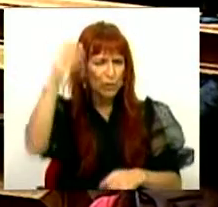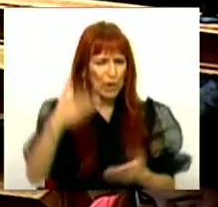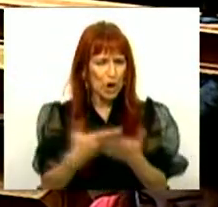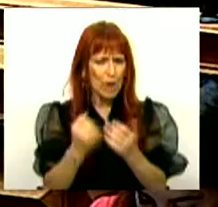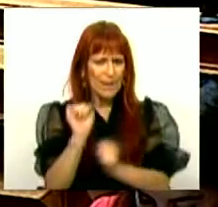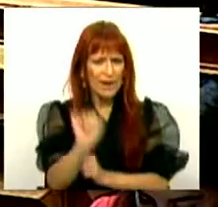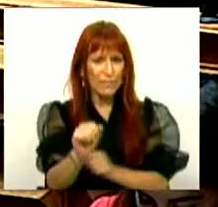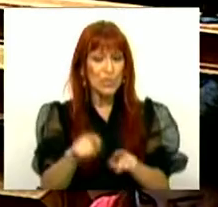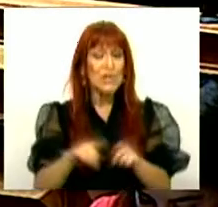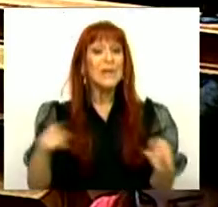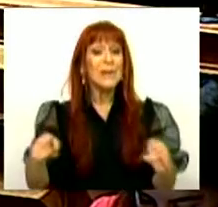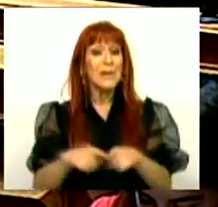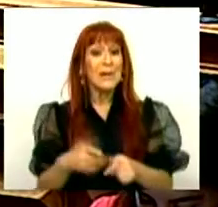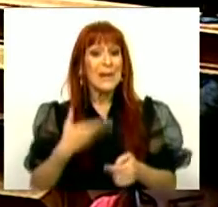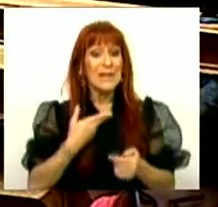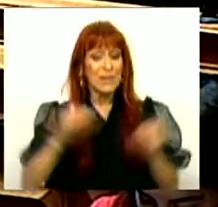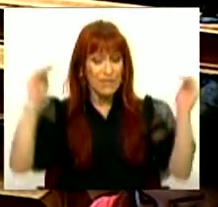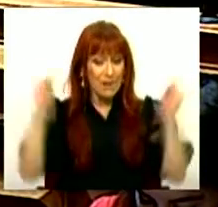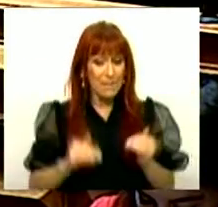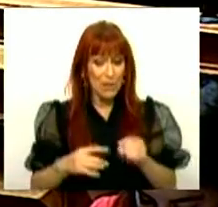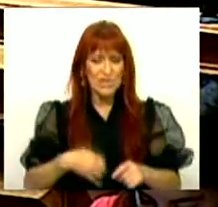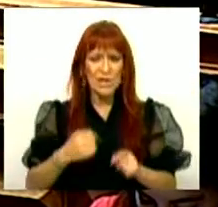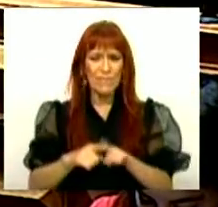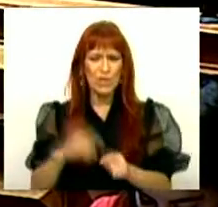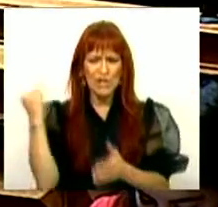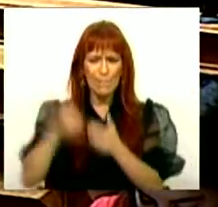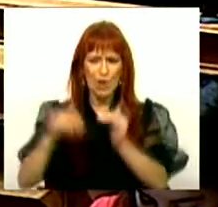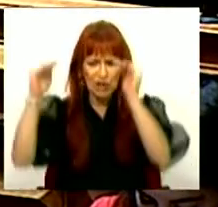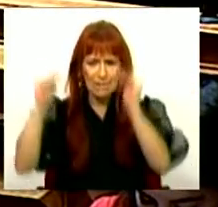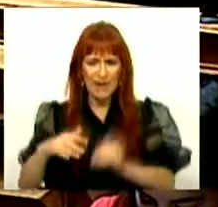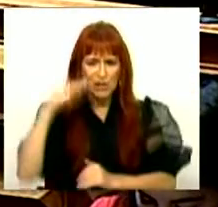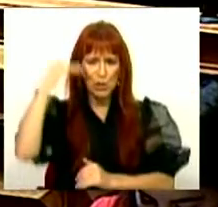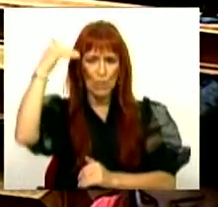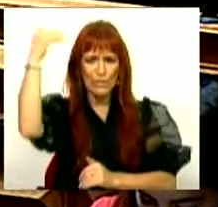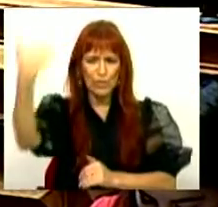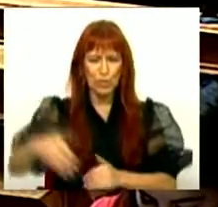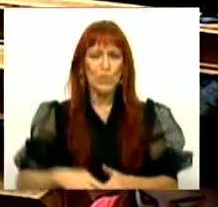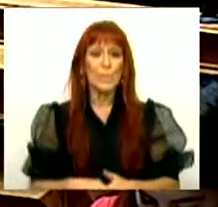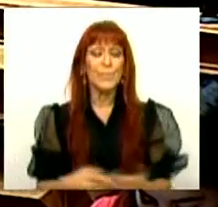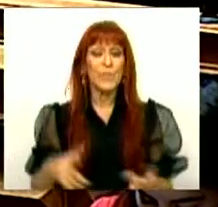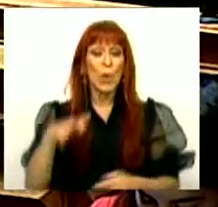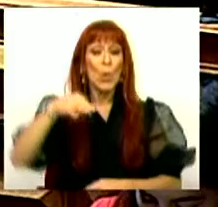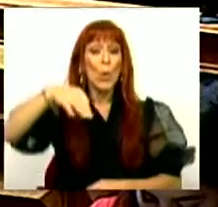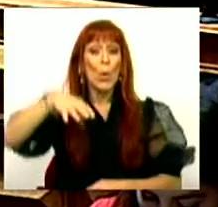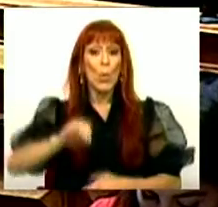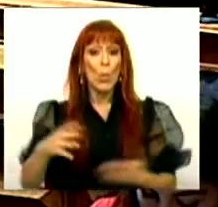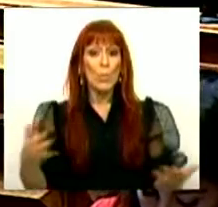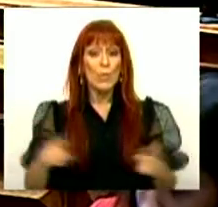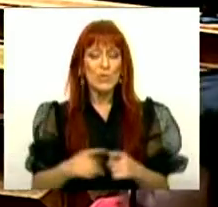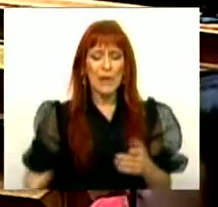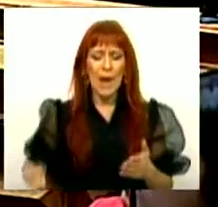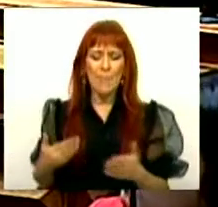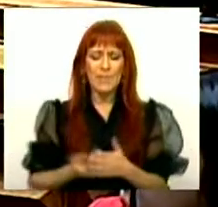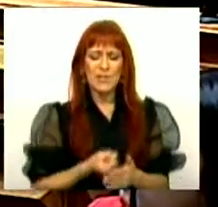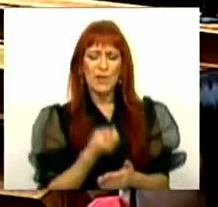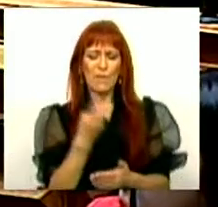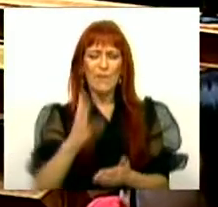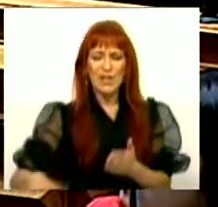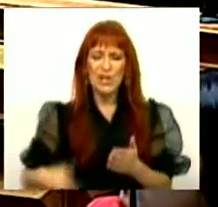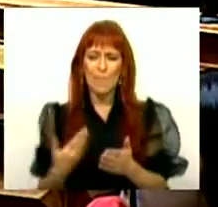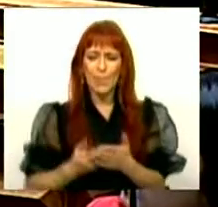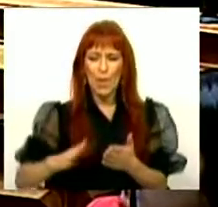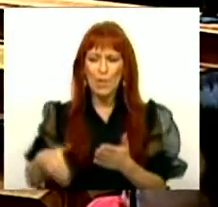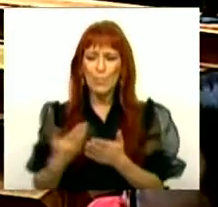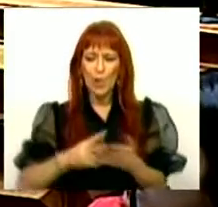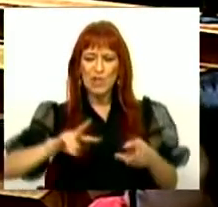economia. E menos dívida significa menos impostos no futuro. O Partido Socialista apresentou um conjunto de propostas